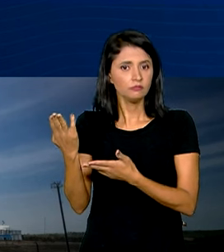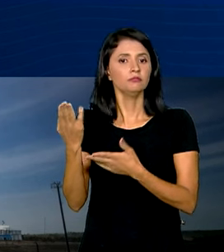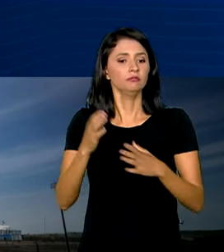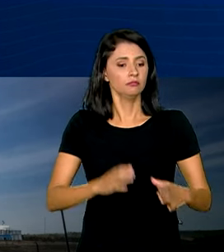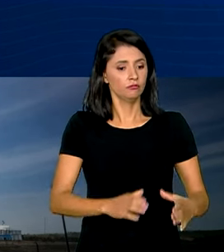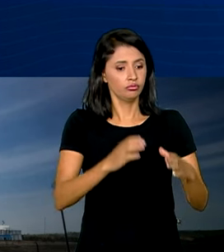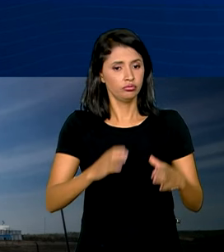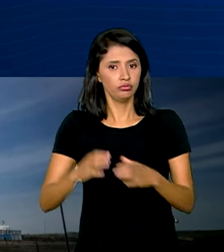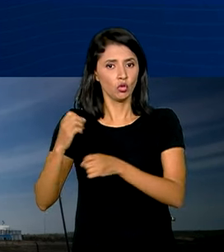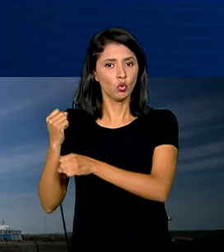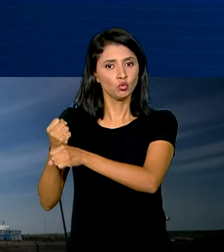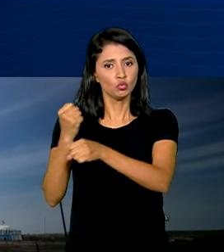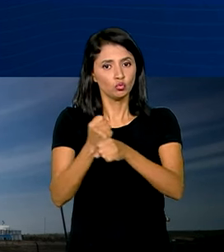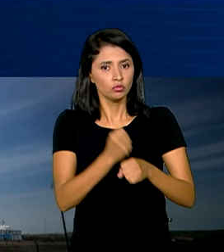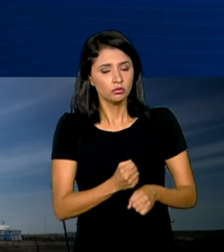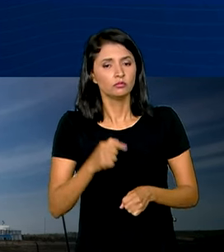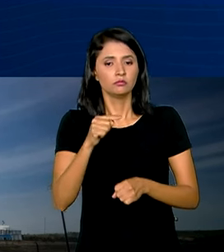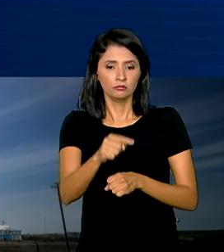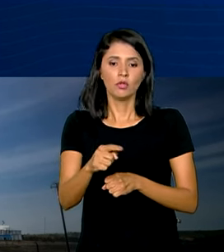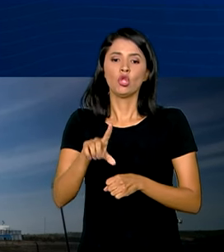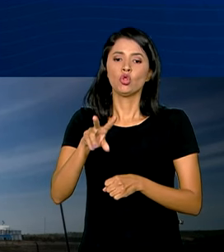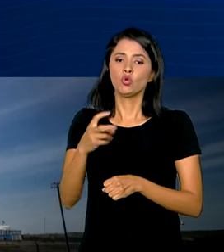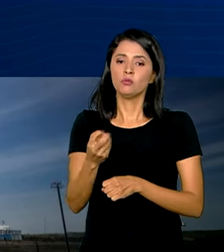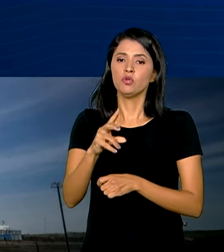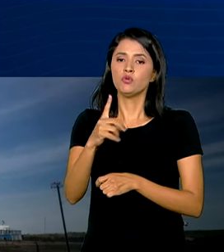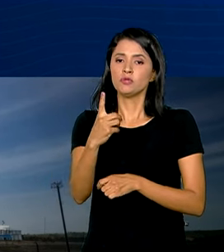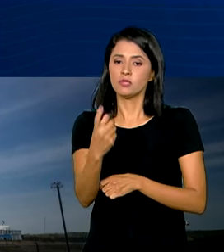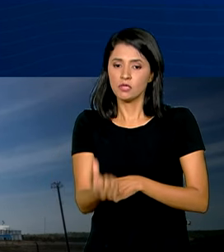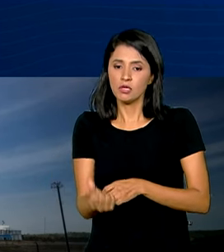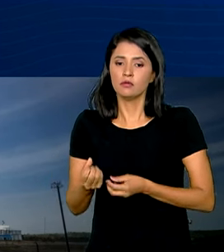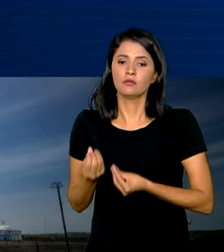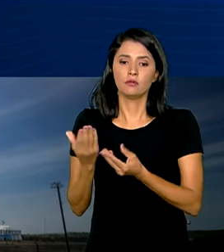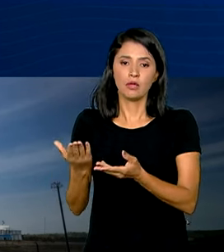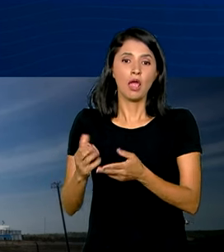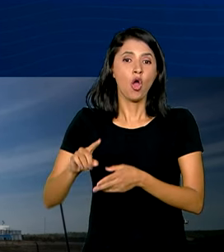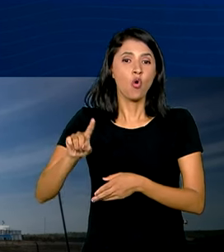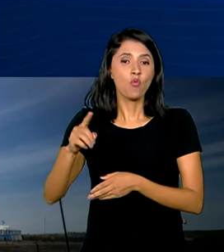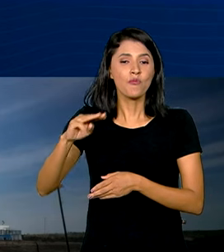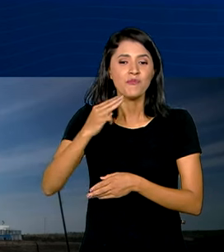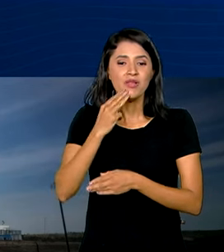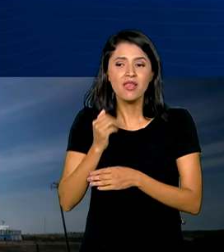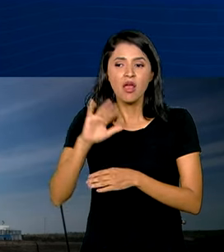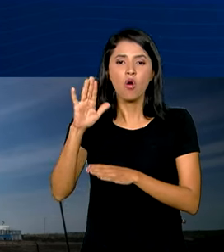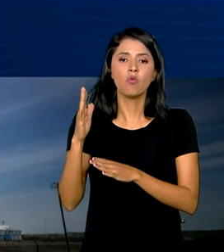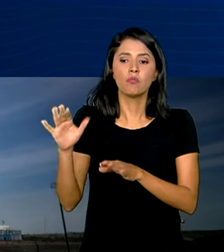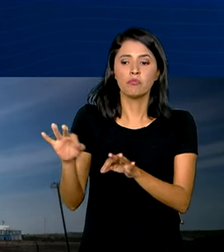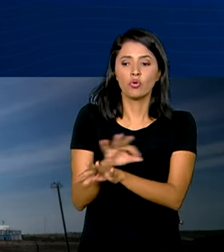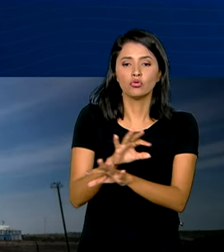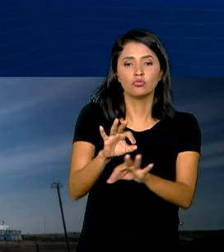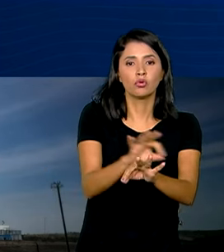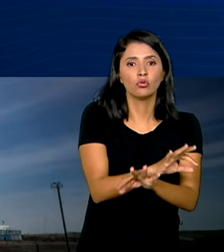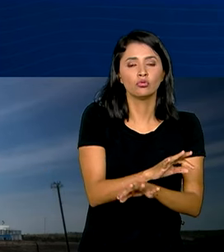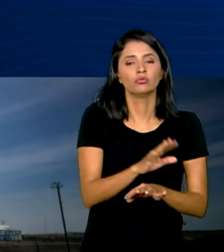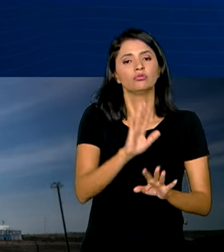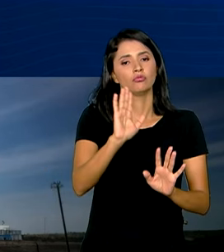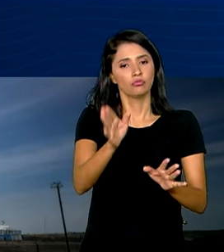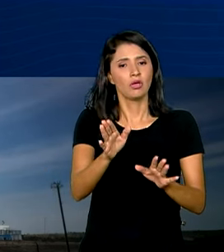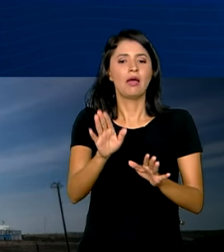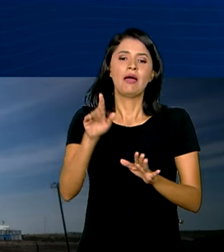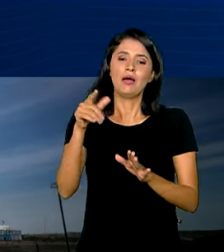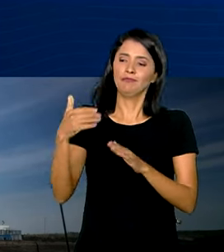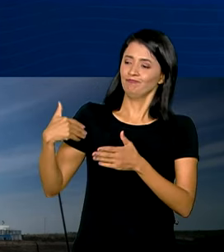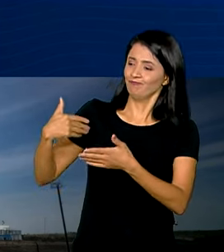sendo que até 2016 foram entregues mais de 1 milhão de unidades. Nos últimos anos, o programa quase